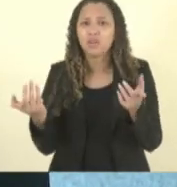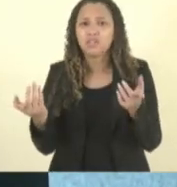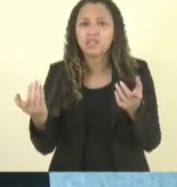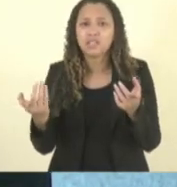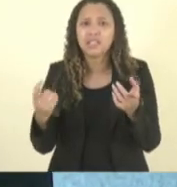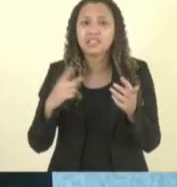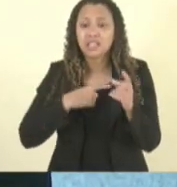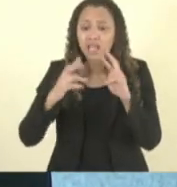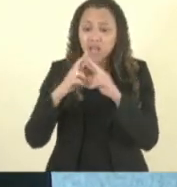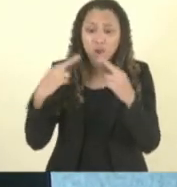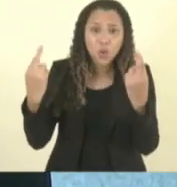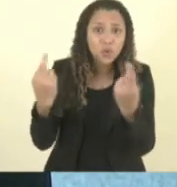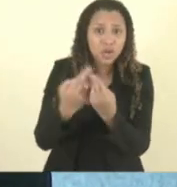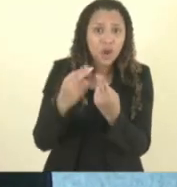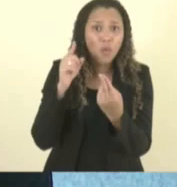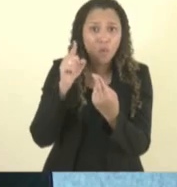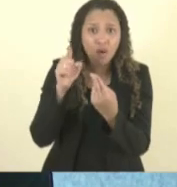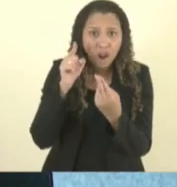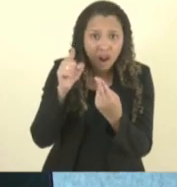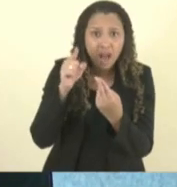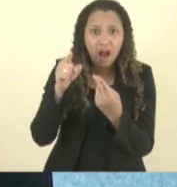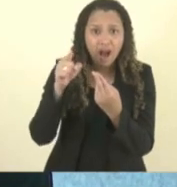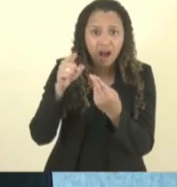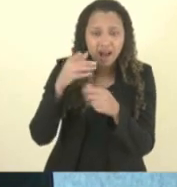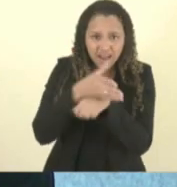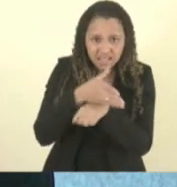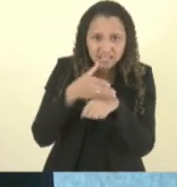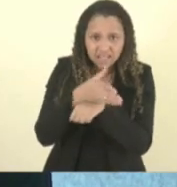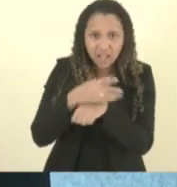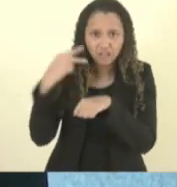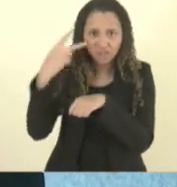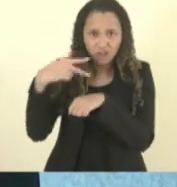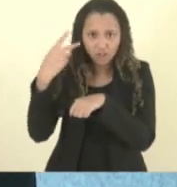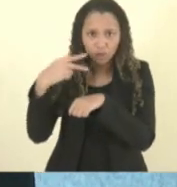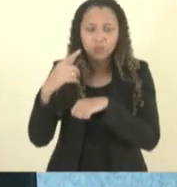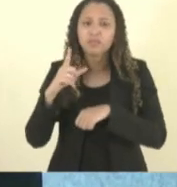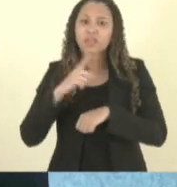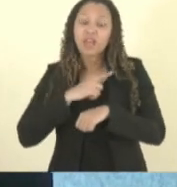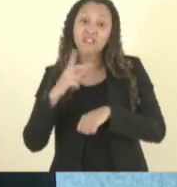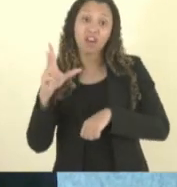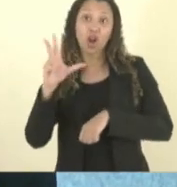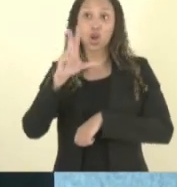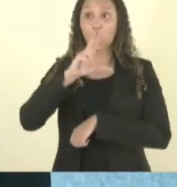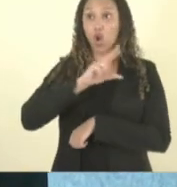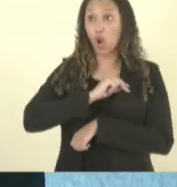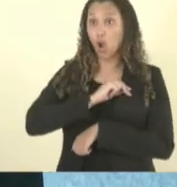audiências lá na serra os vereadores falam nossa mas essas crianças são inteligentes